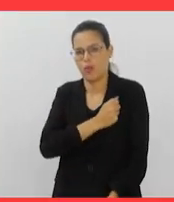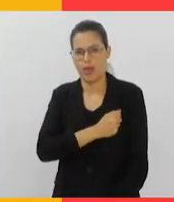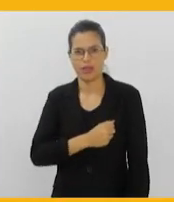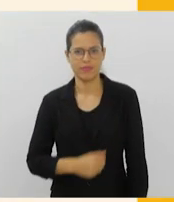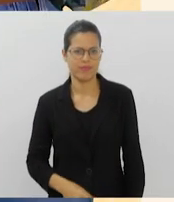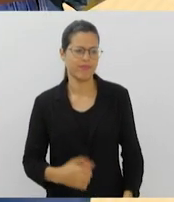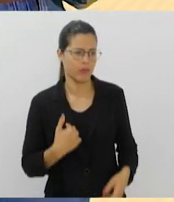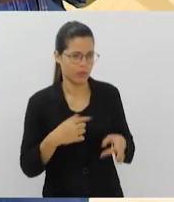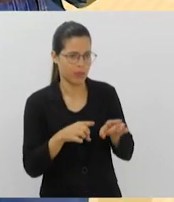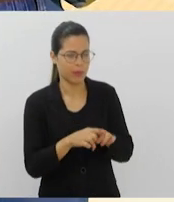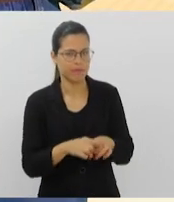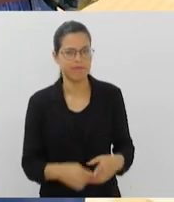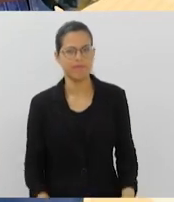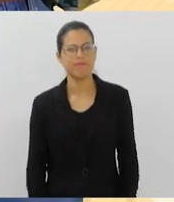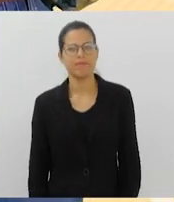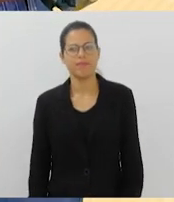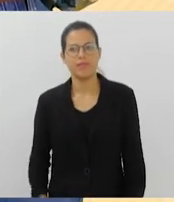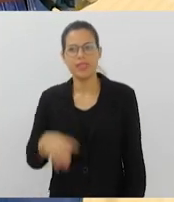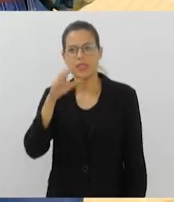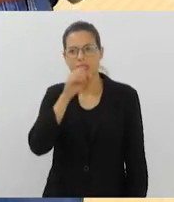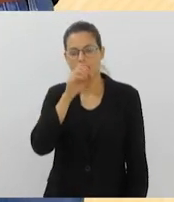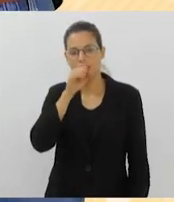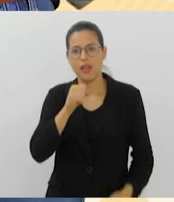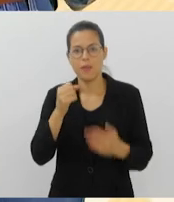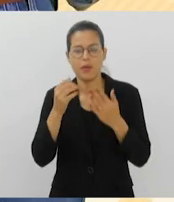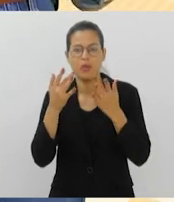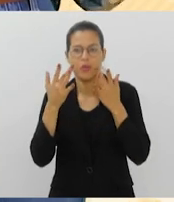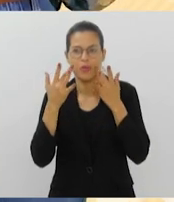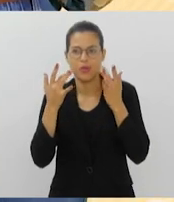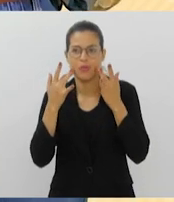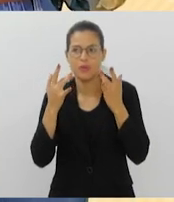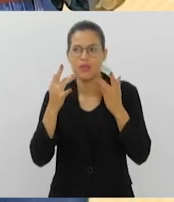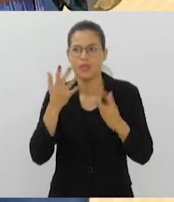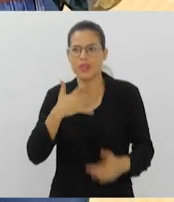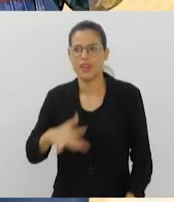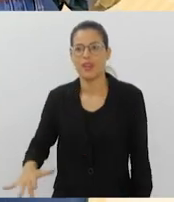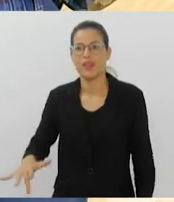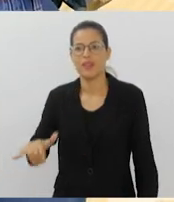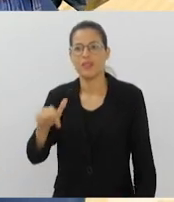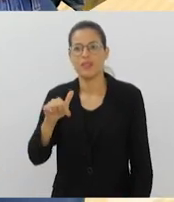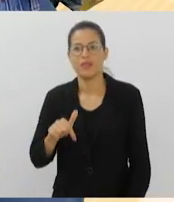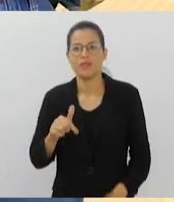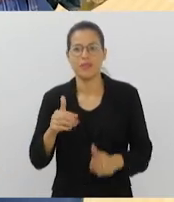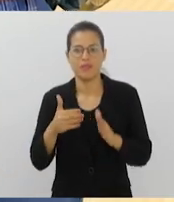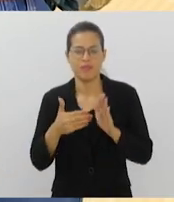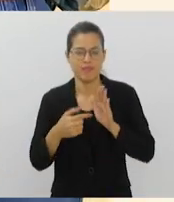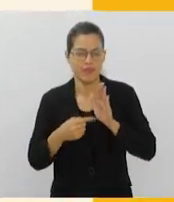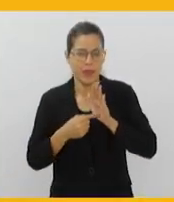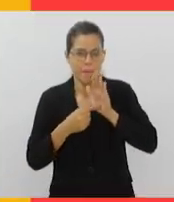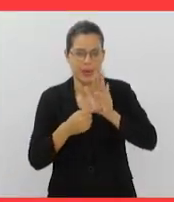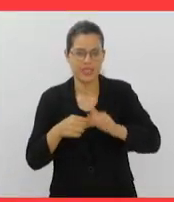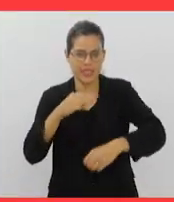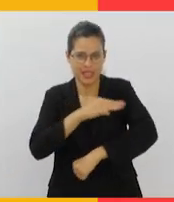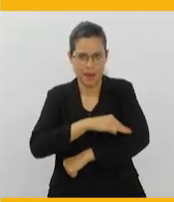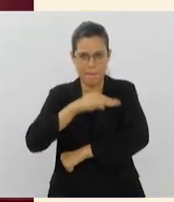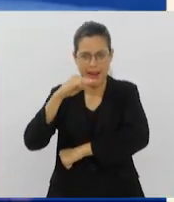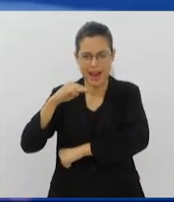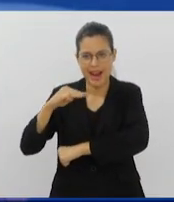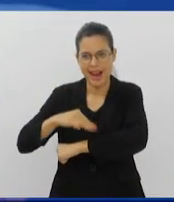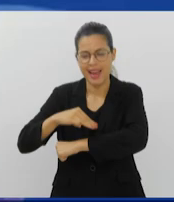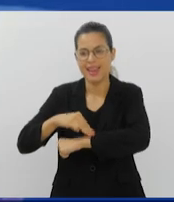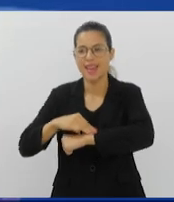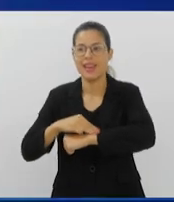E neste sábado, o espetáculo infantil Azul se apresenta no teatro Fergian Sésio Macaé. A